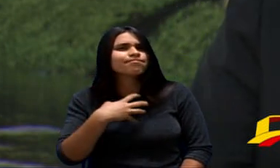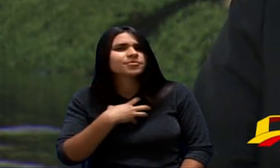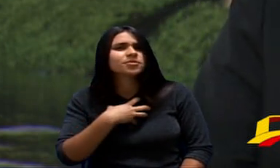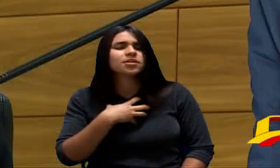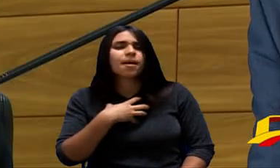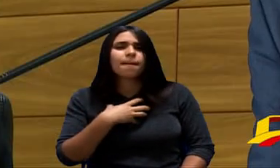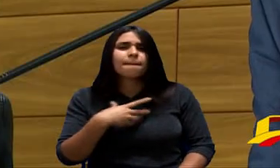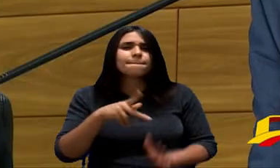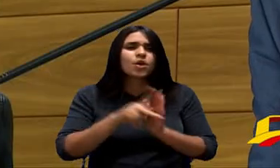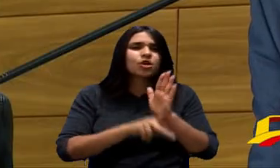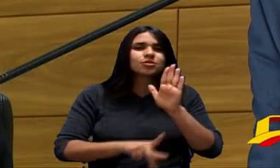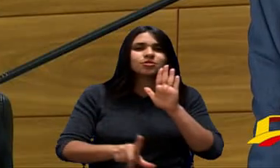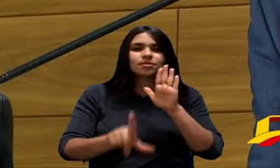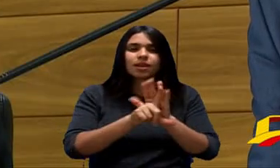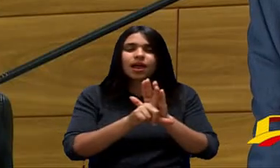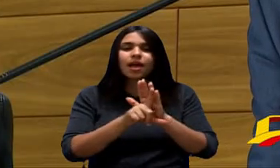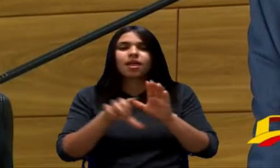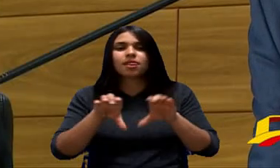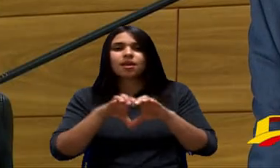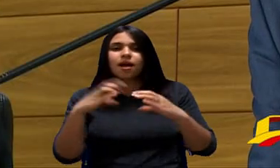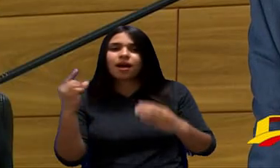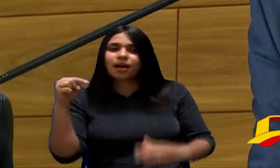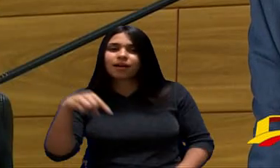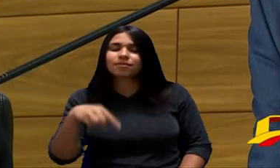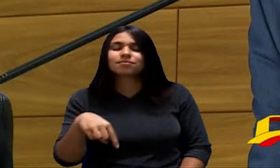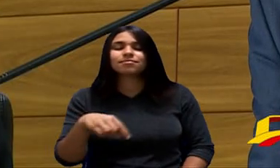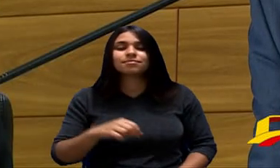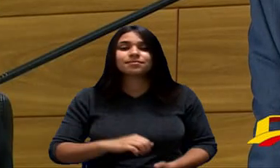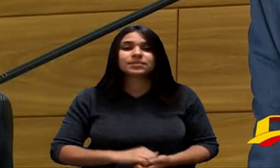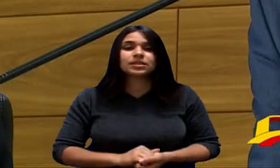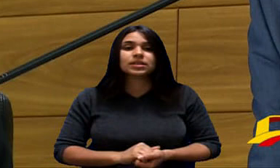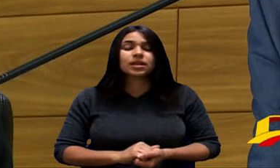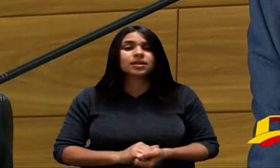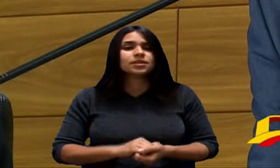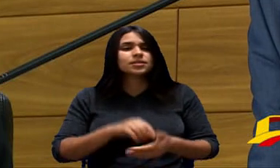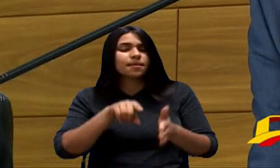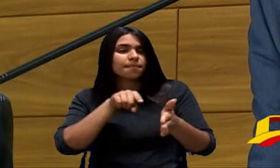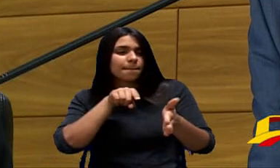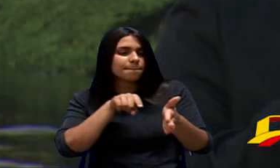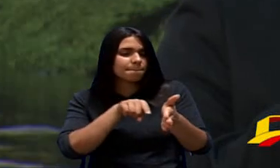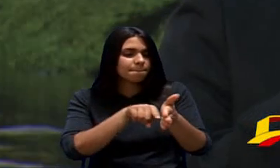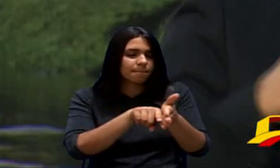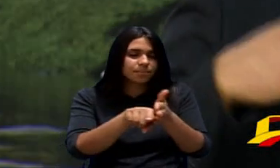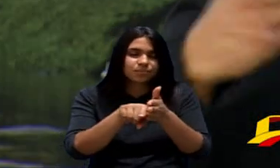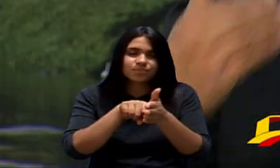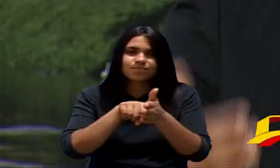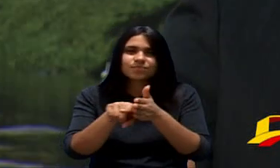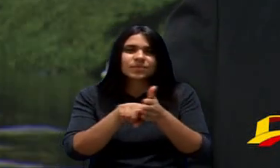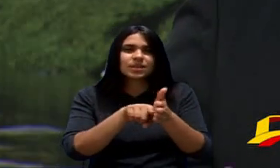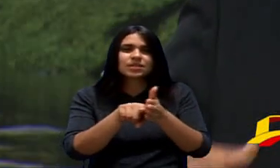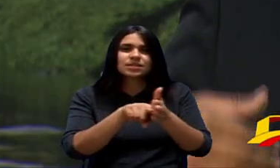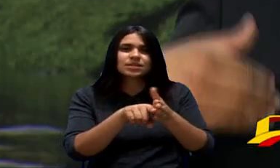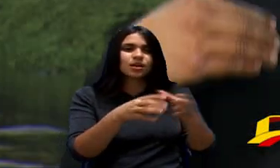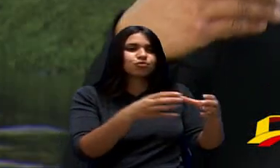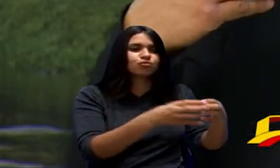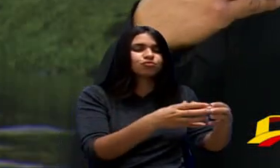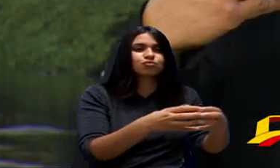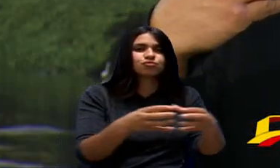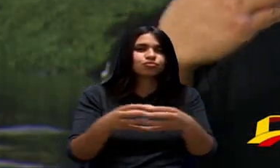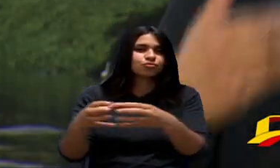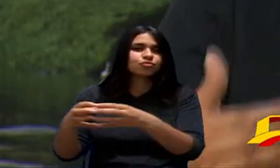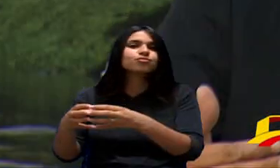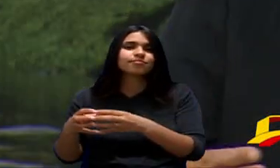Que está Tramitando Aqui na Casa Que é De extrema Importância Está sendo Analisado Por todas As Comissões Como A gente Fala